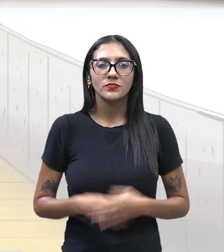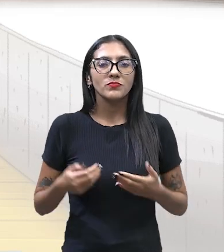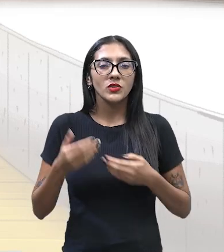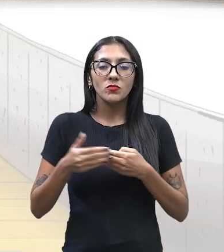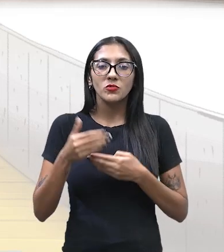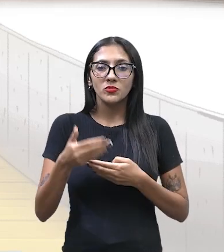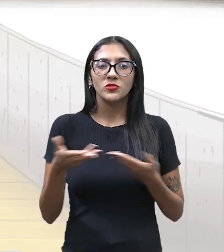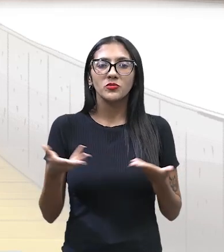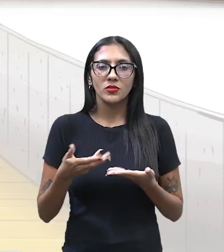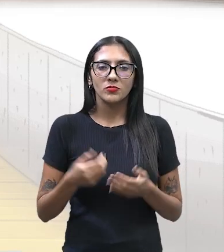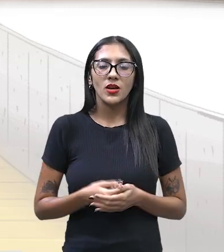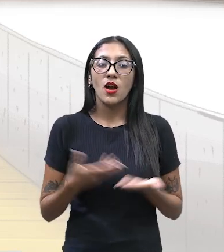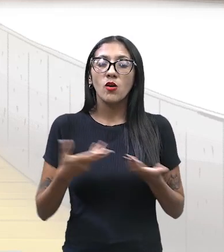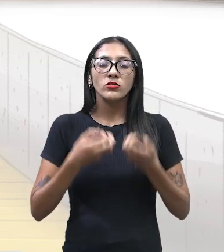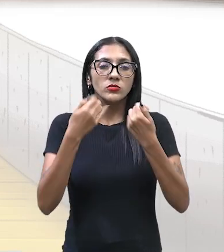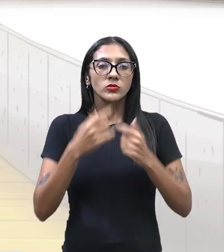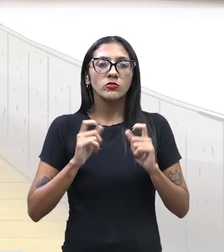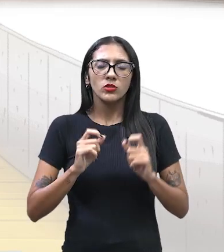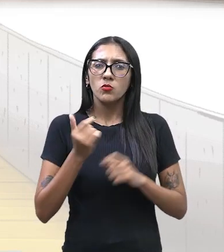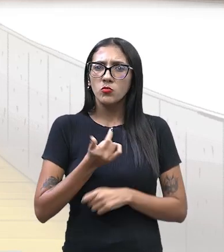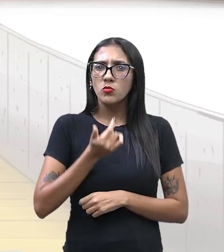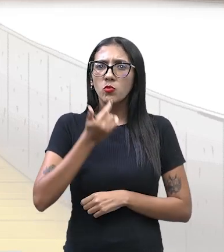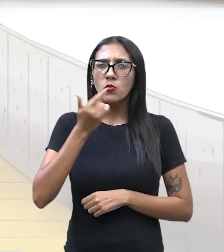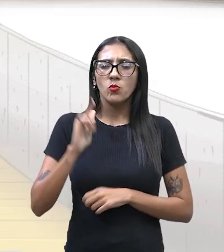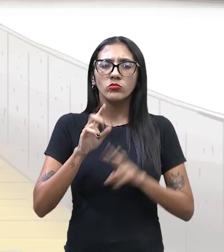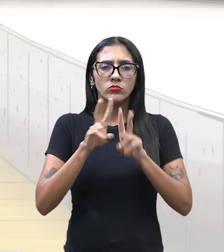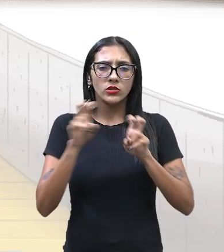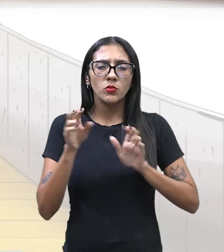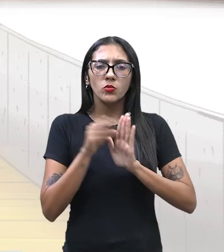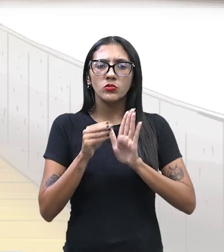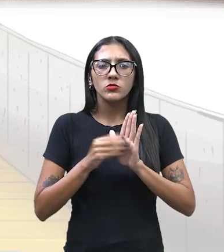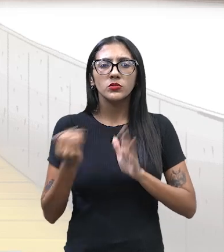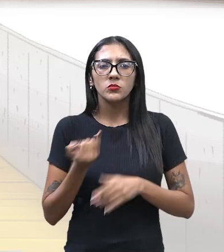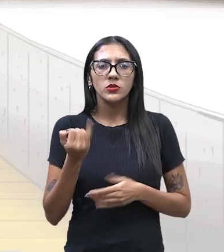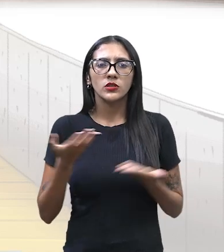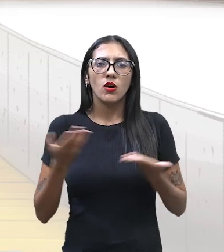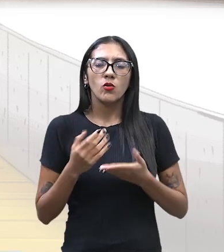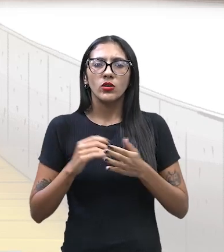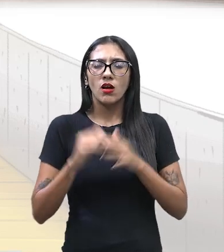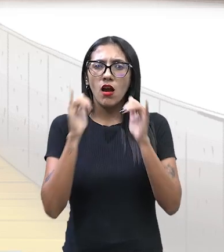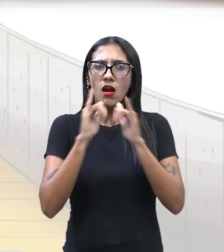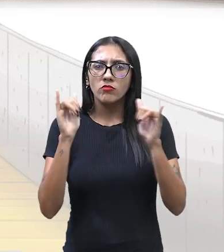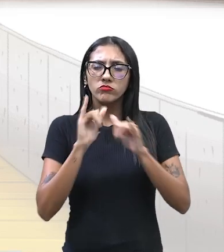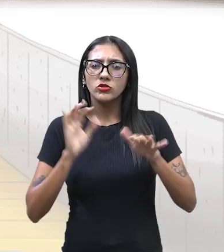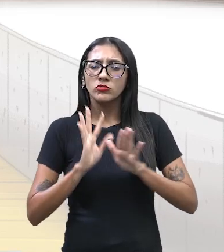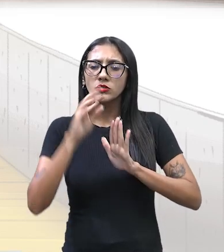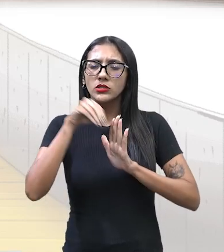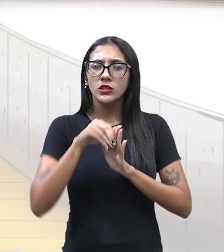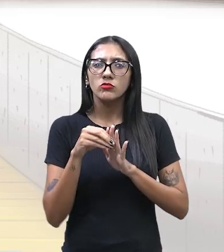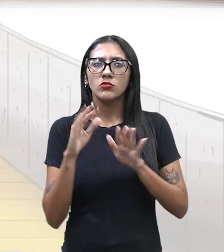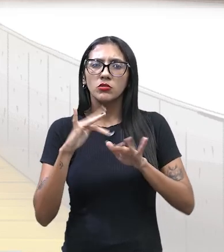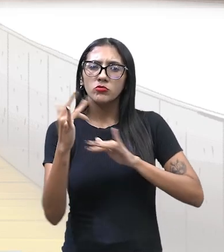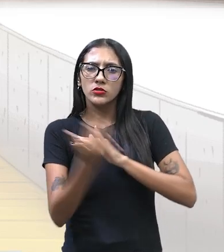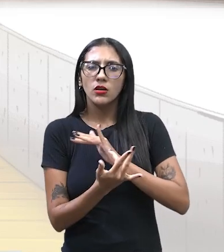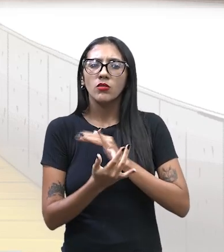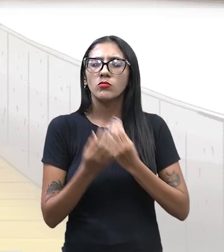continuando, então? Agora a gente vai adentrar num outro tópico, né? Nós vamos falar de marketing digital. Então, nós temos a produção, o processo de produção,